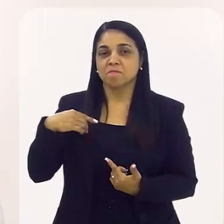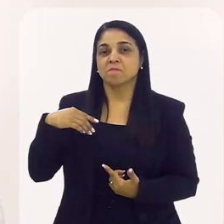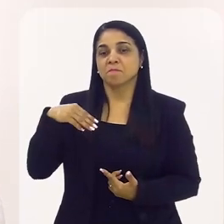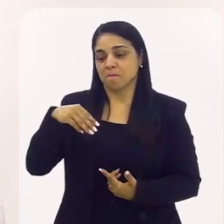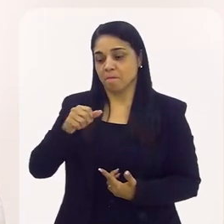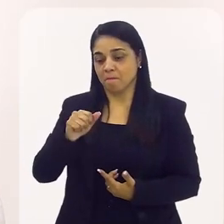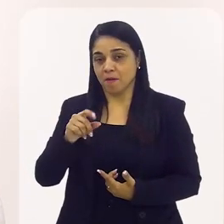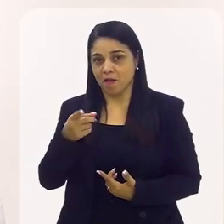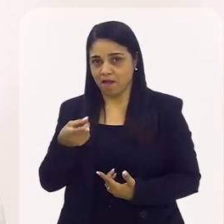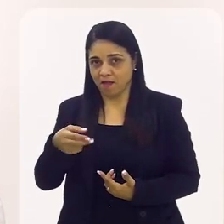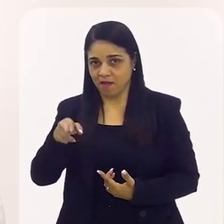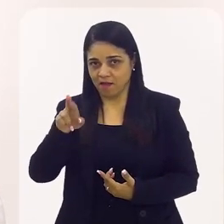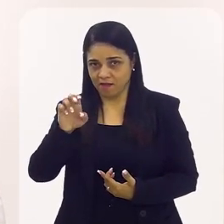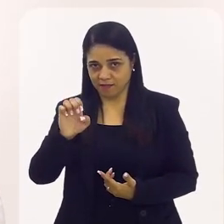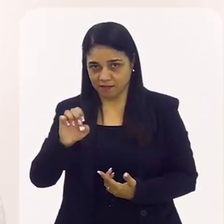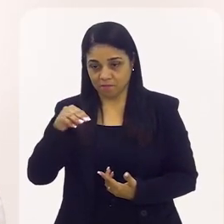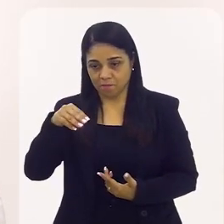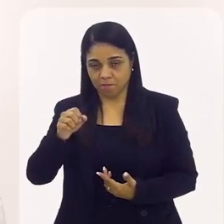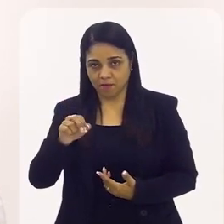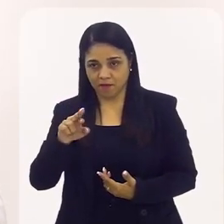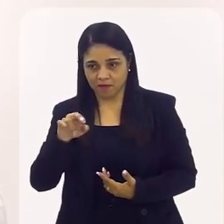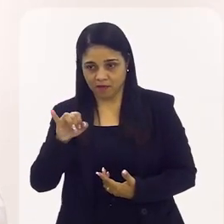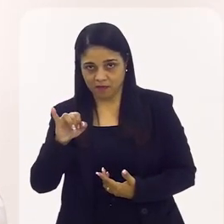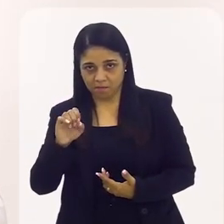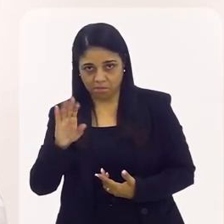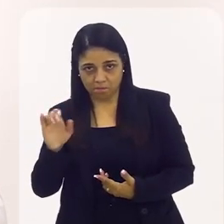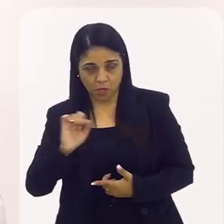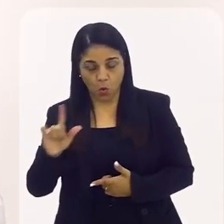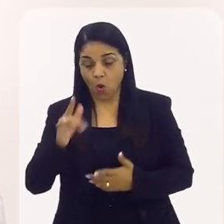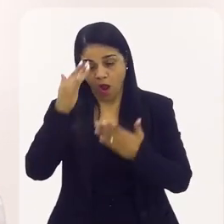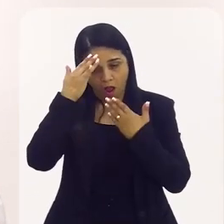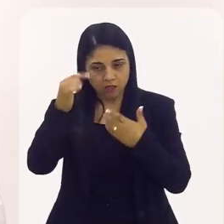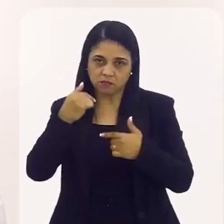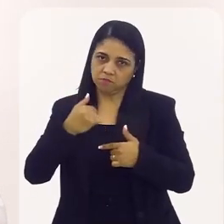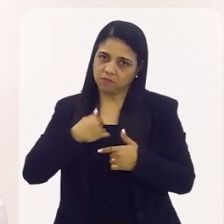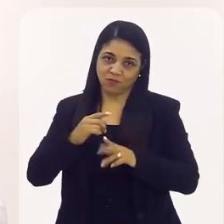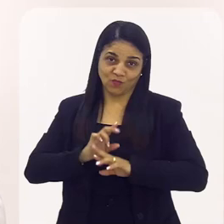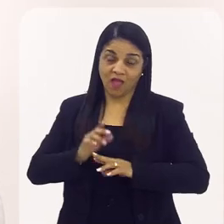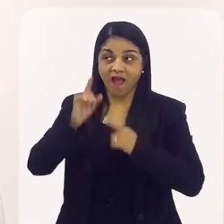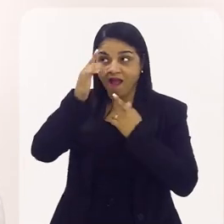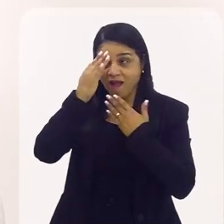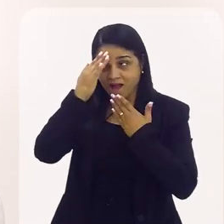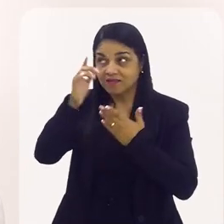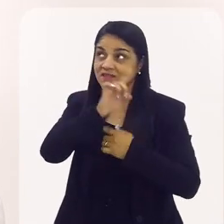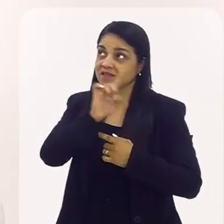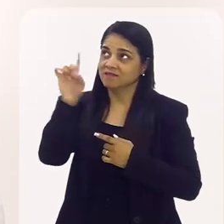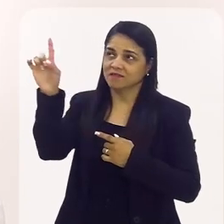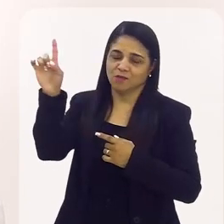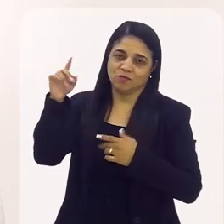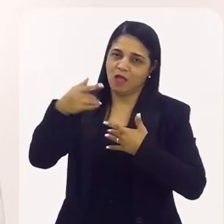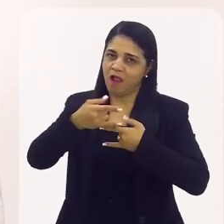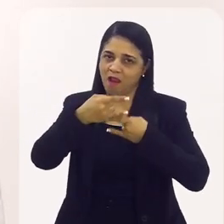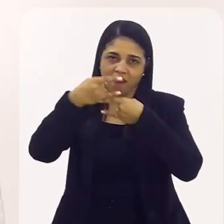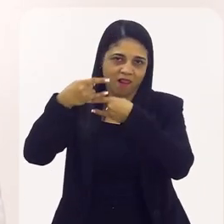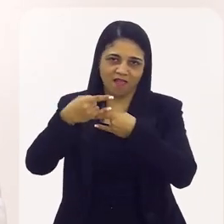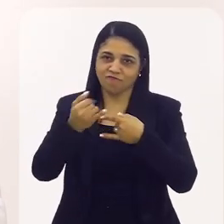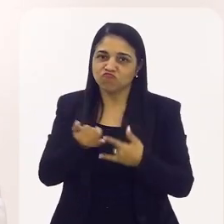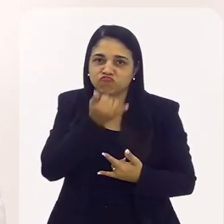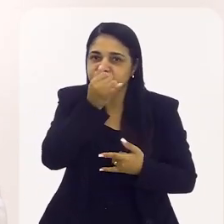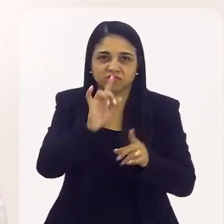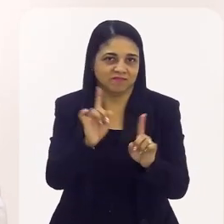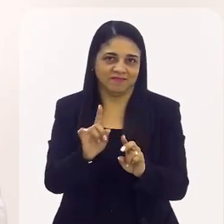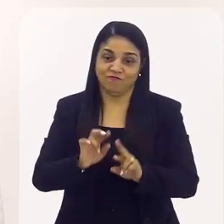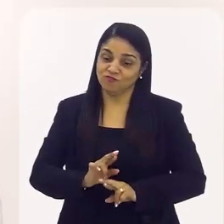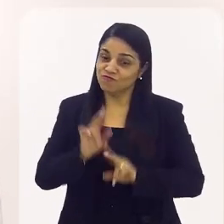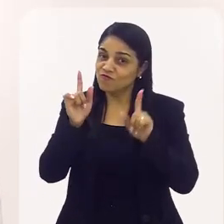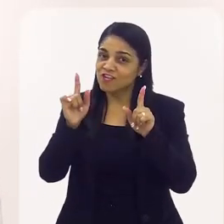era a mim que ela tinha que agradecer. Tinha que agradecer a Deus, porque nada é por acaso. Aquela live não foi por acaso, vocês não se encontraram